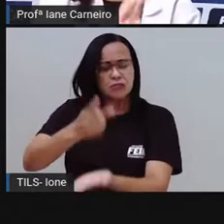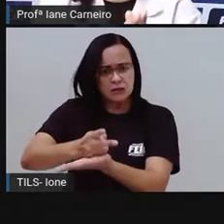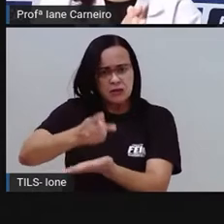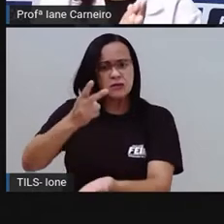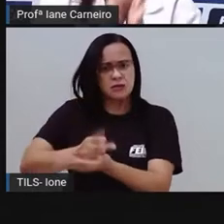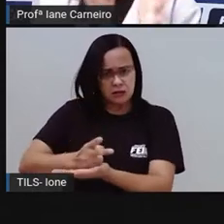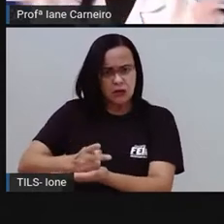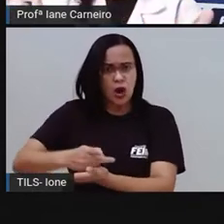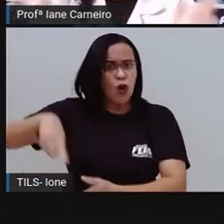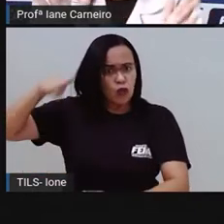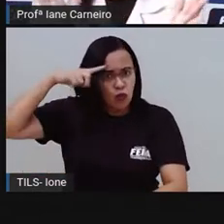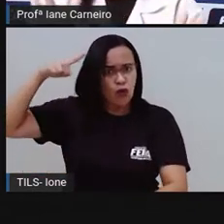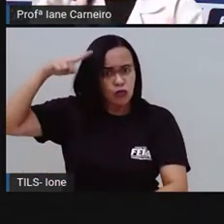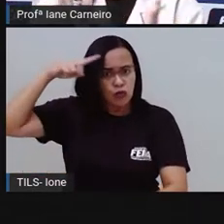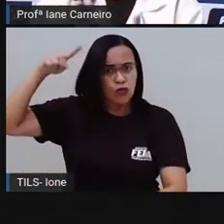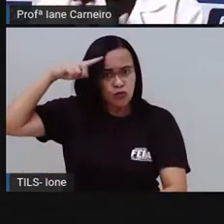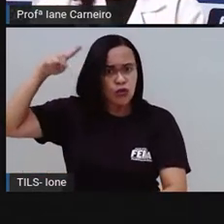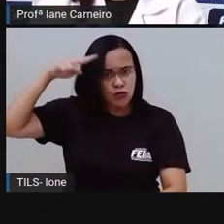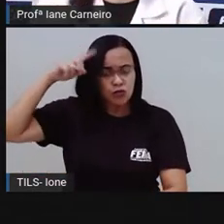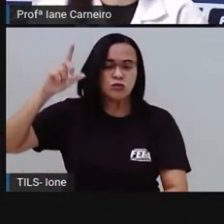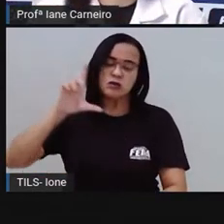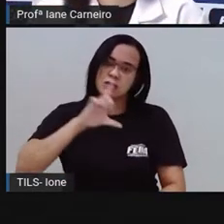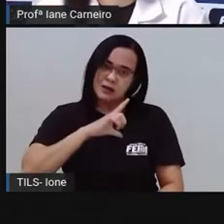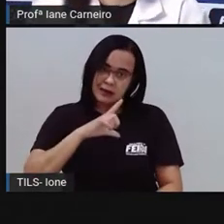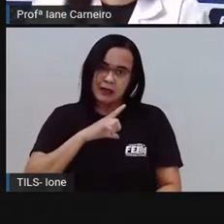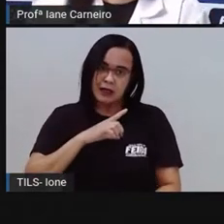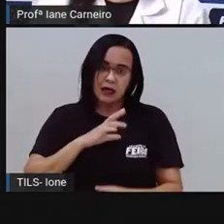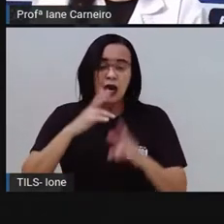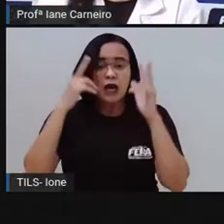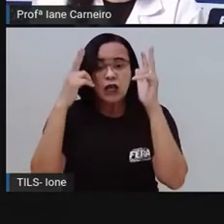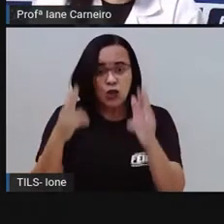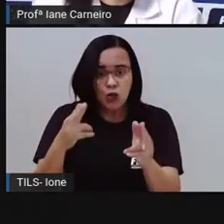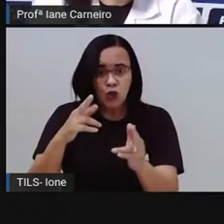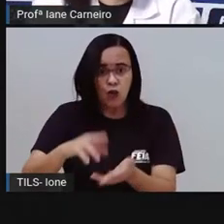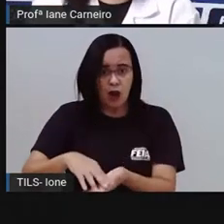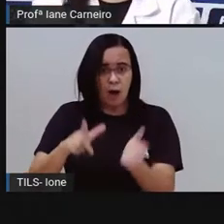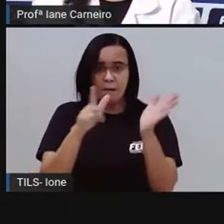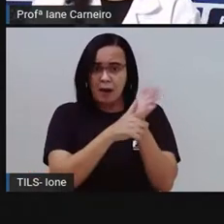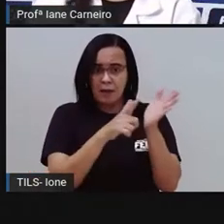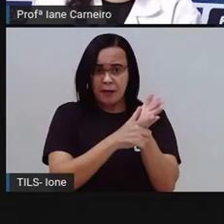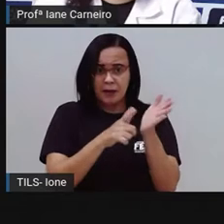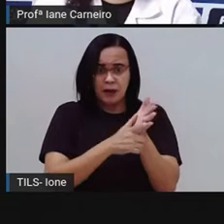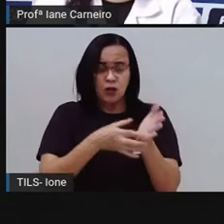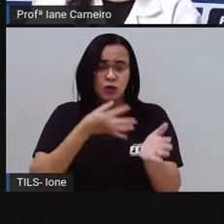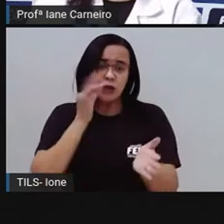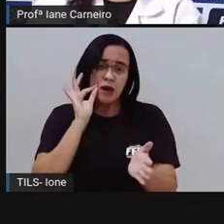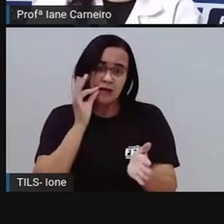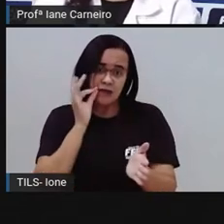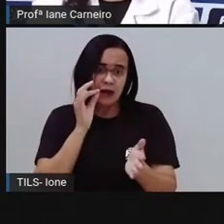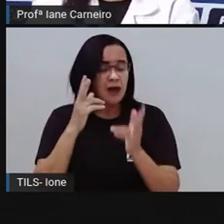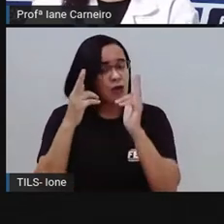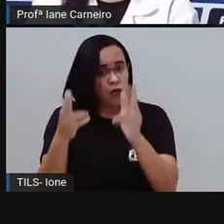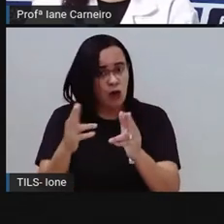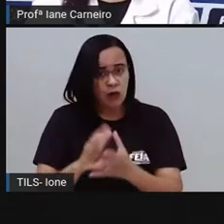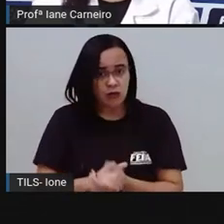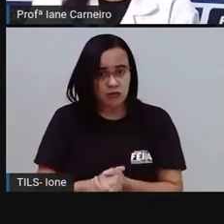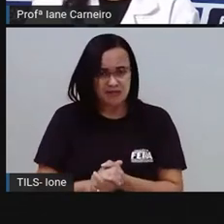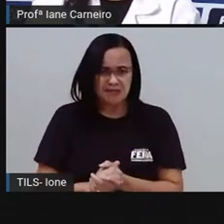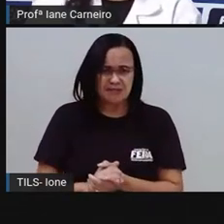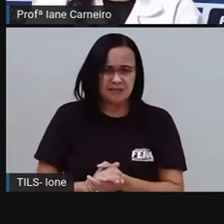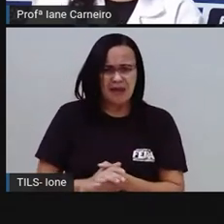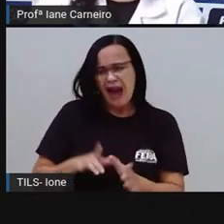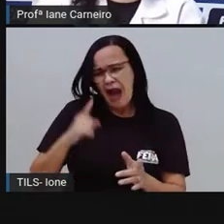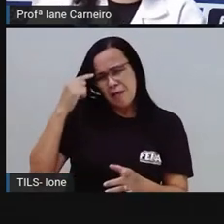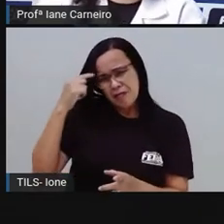vai ter aquele peso, esse peso, 500 gramas. Parece pouco, mas é só fazer as contas.